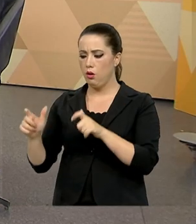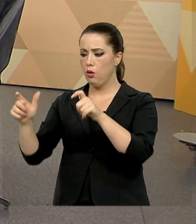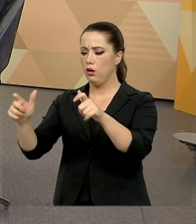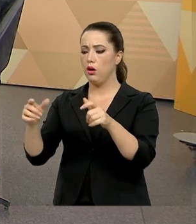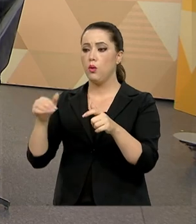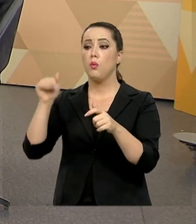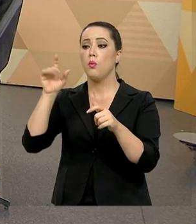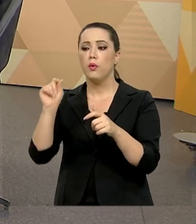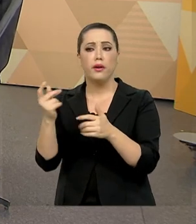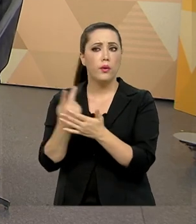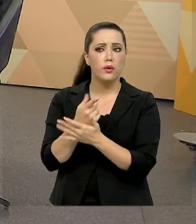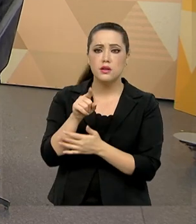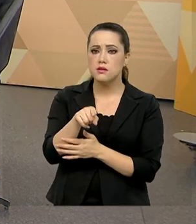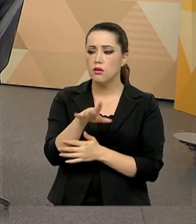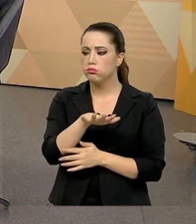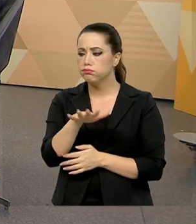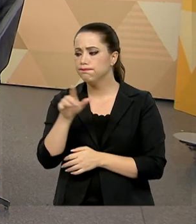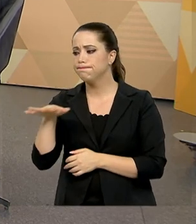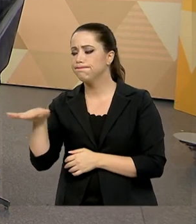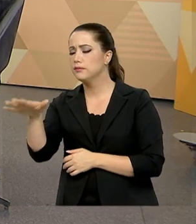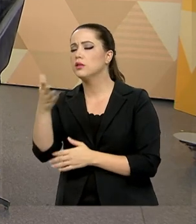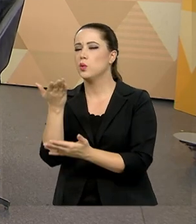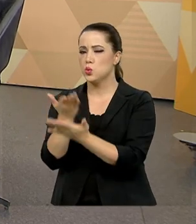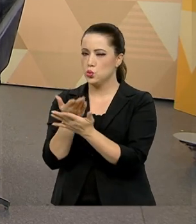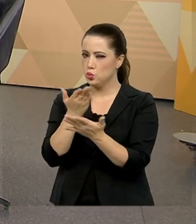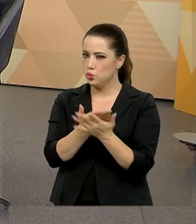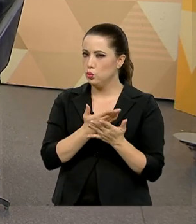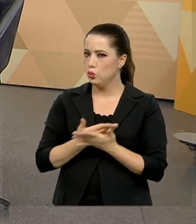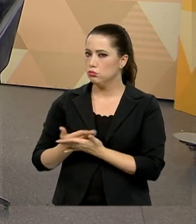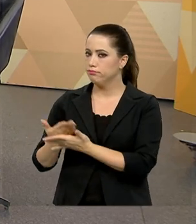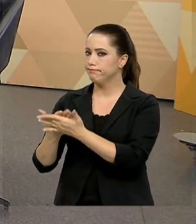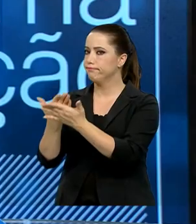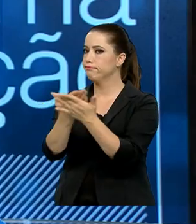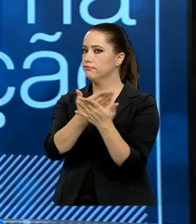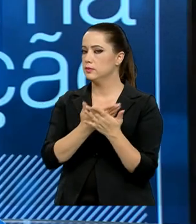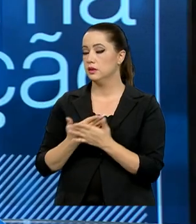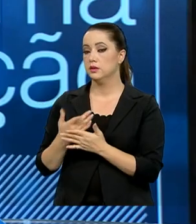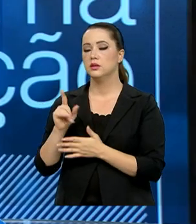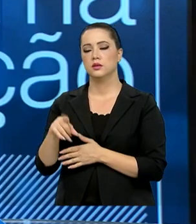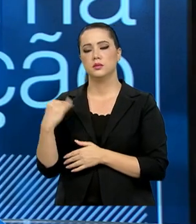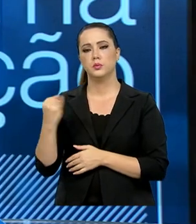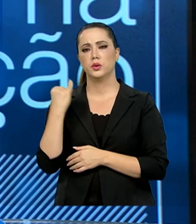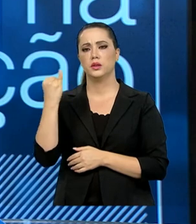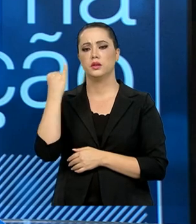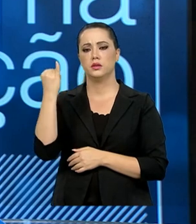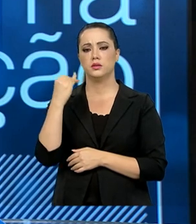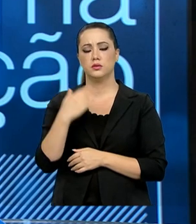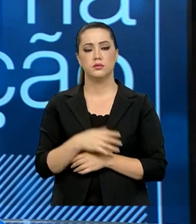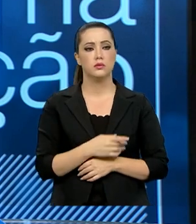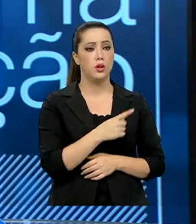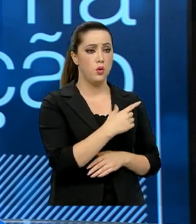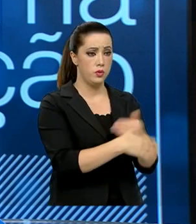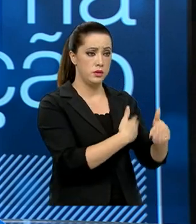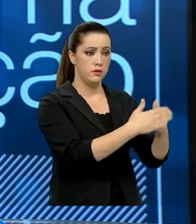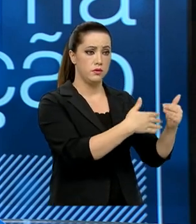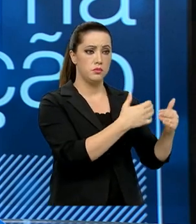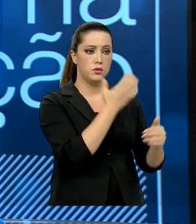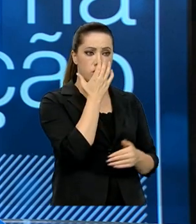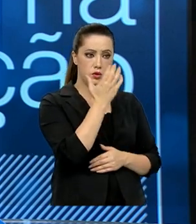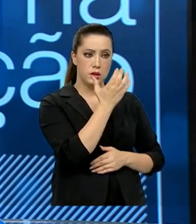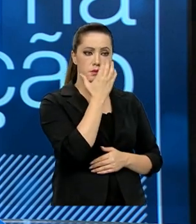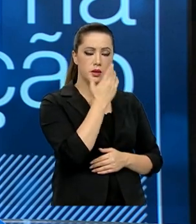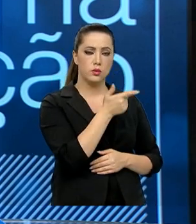provocadores da pandemia. Ou seja, eu acho que foi uma... Desenvolvimento de respiradores.